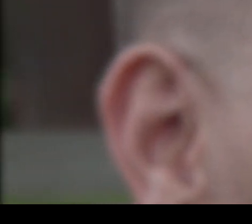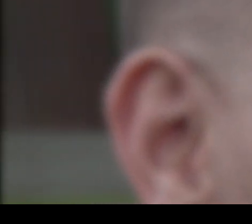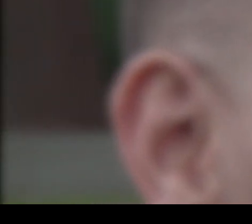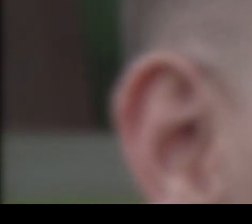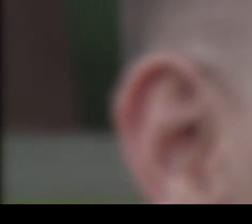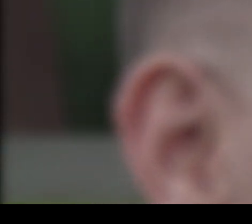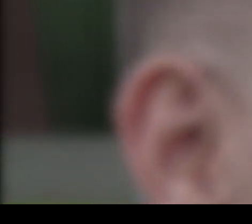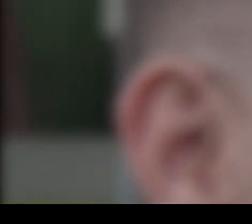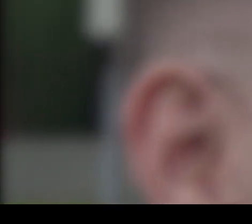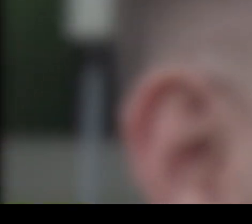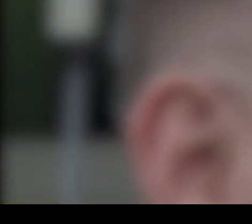Obrigado. Obrigado. Obrigado. Obrigado. Obrigado. Obrigado.